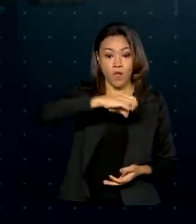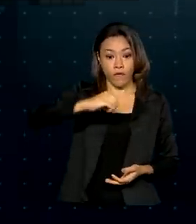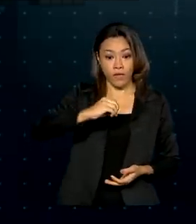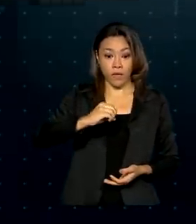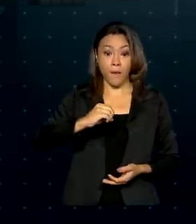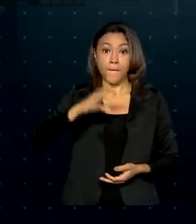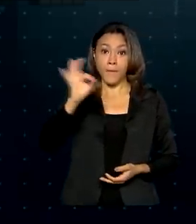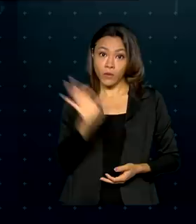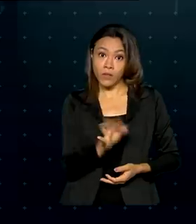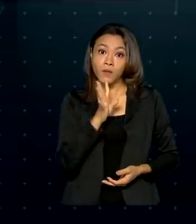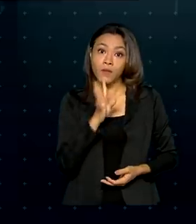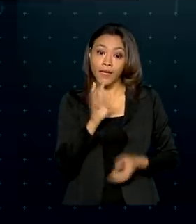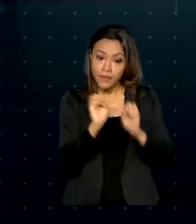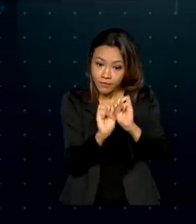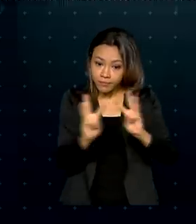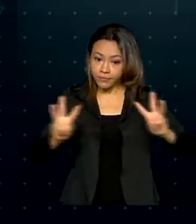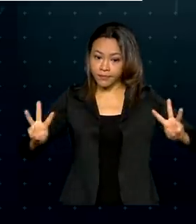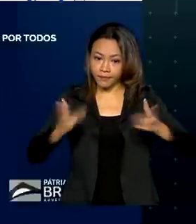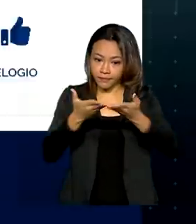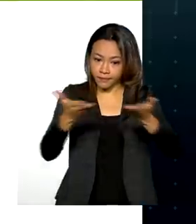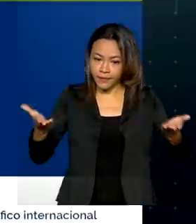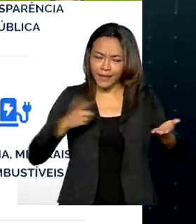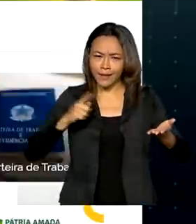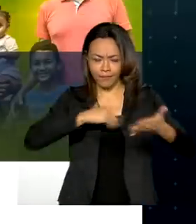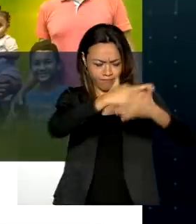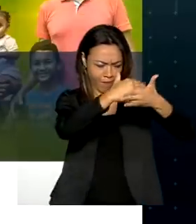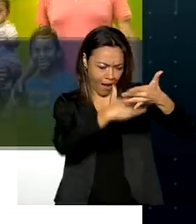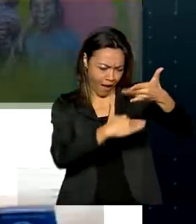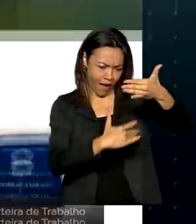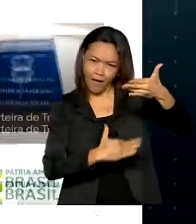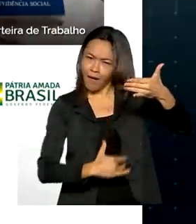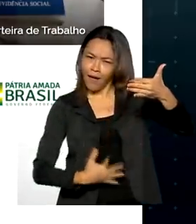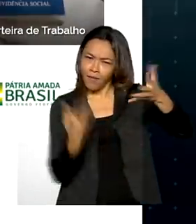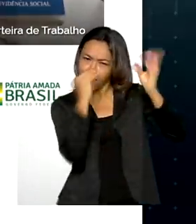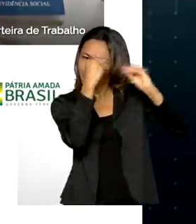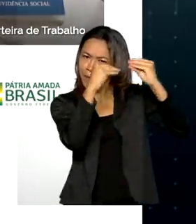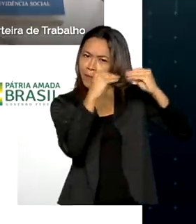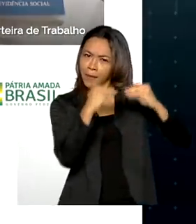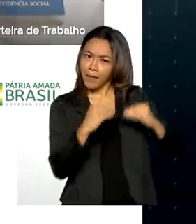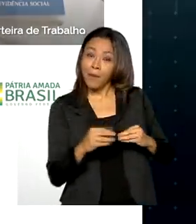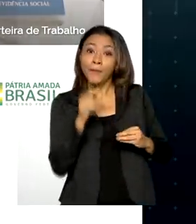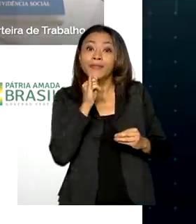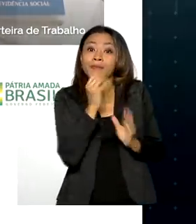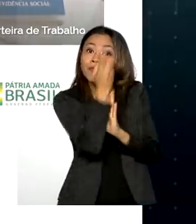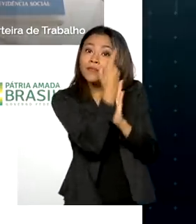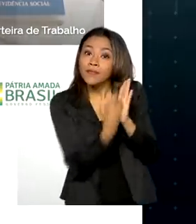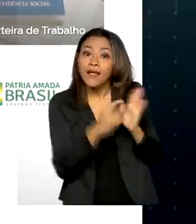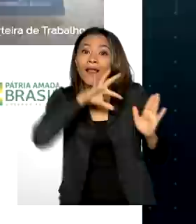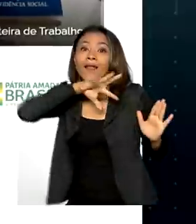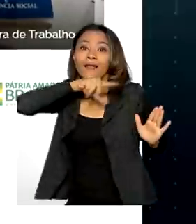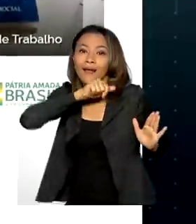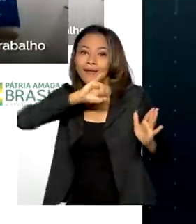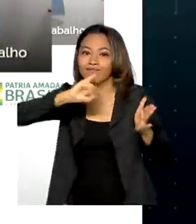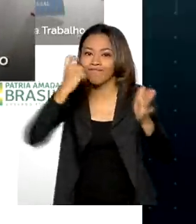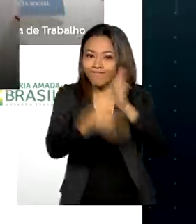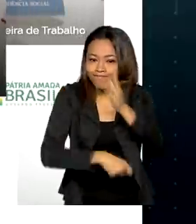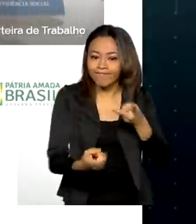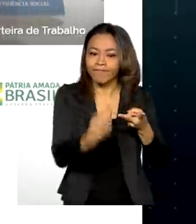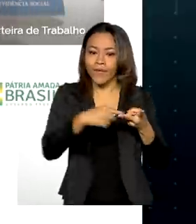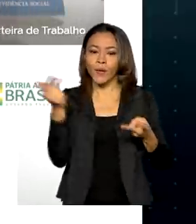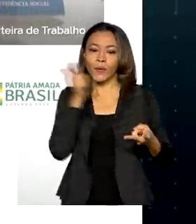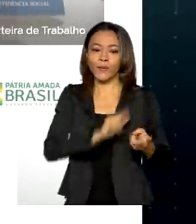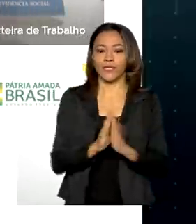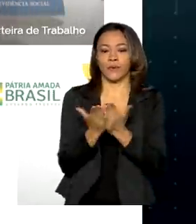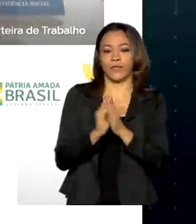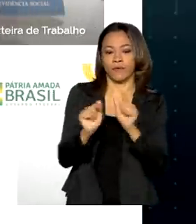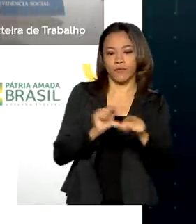o portal gov.br, que reúne acesso a serviços como o de declaração de imposto de renda, conseguir a carteira de trabalho